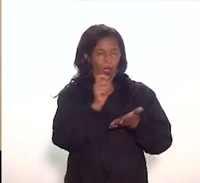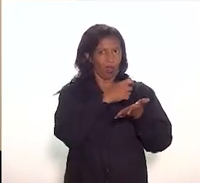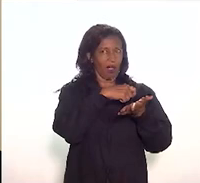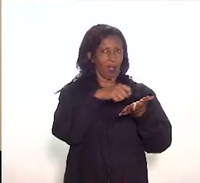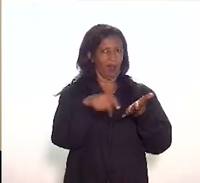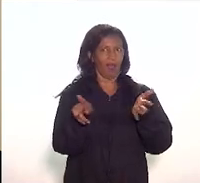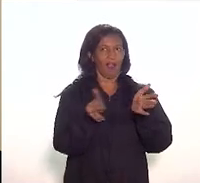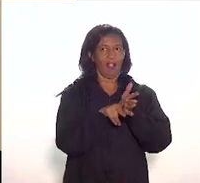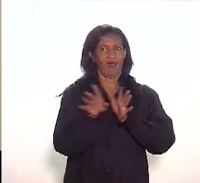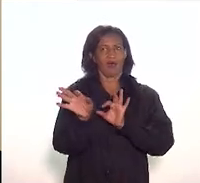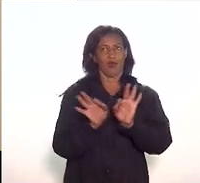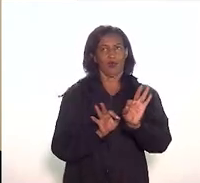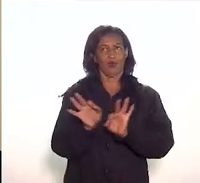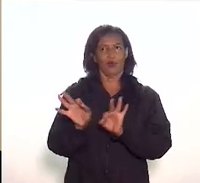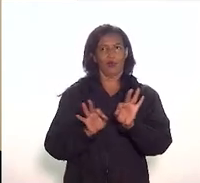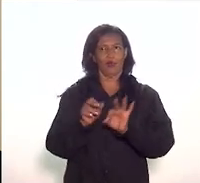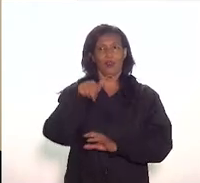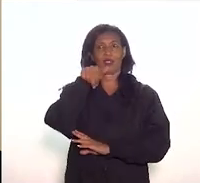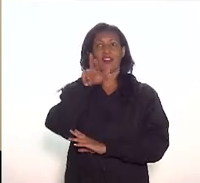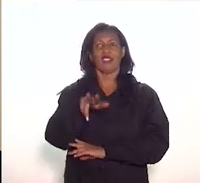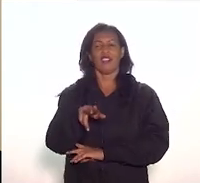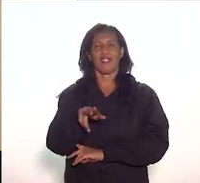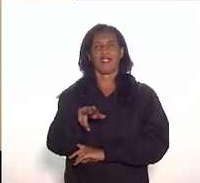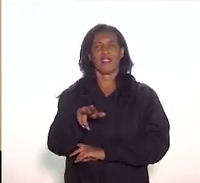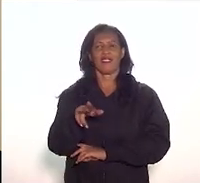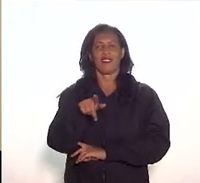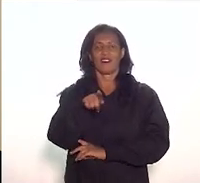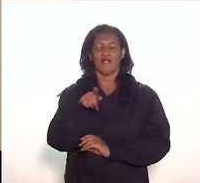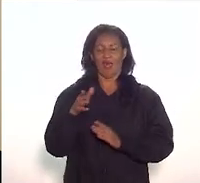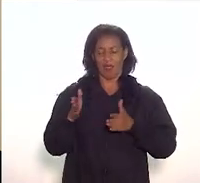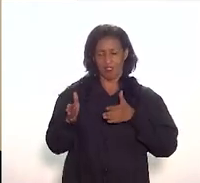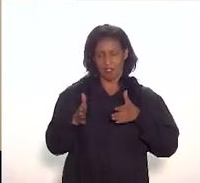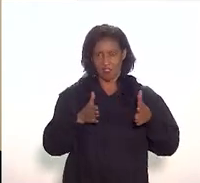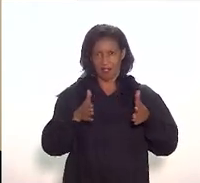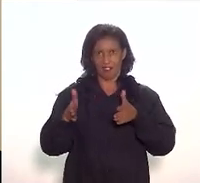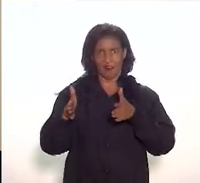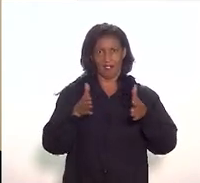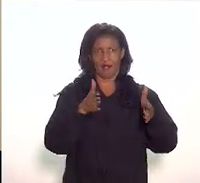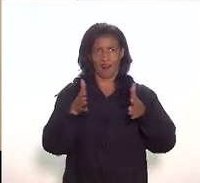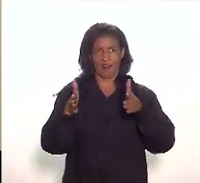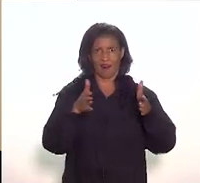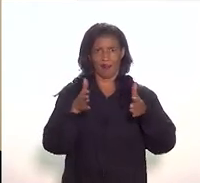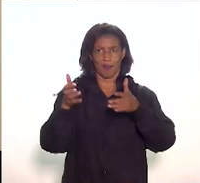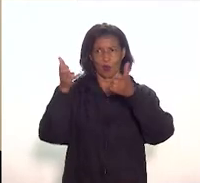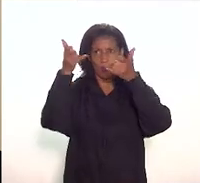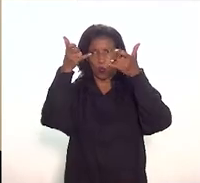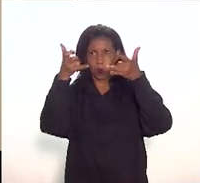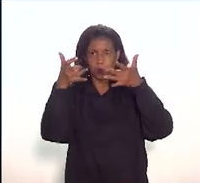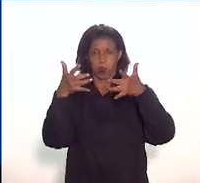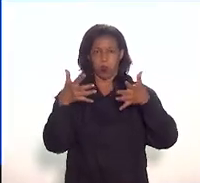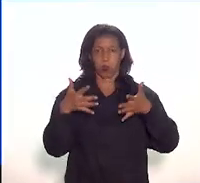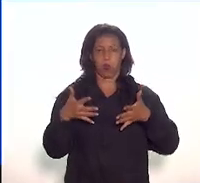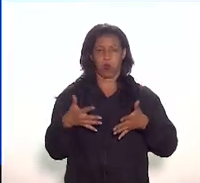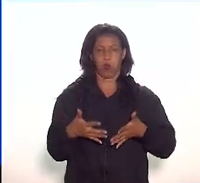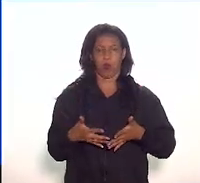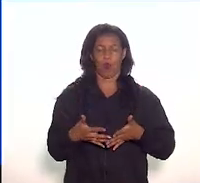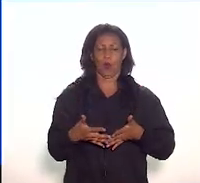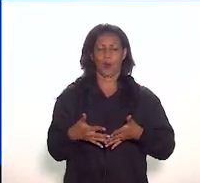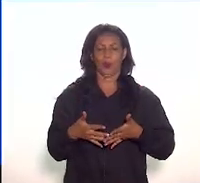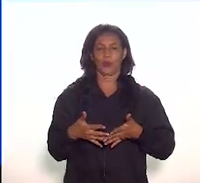e sobretudo por quem vai dar as diretrizes do ponto de vista de